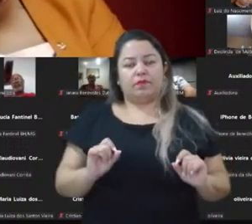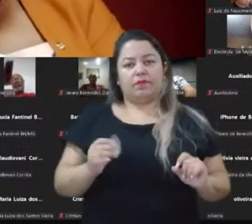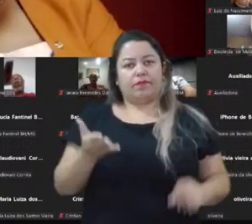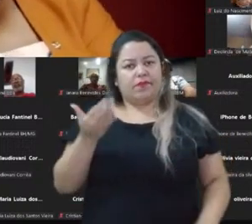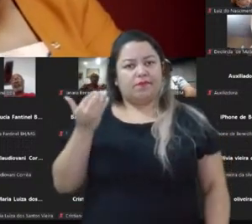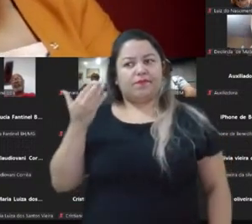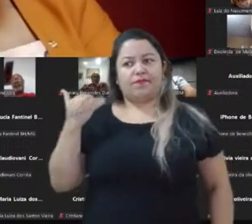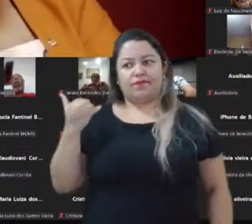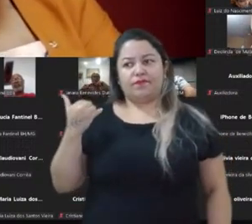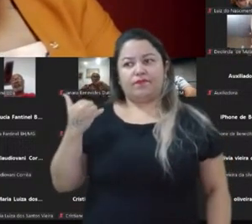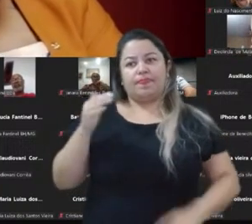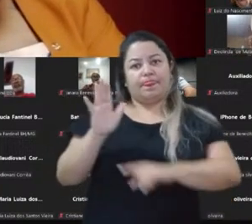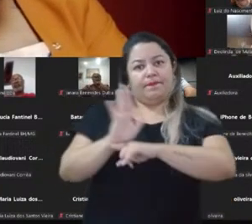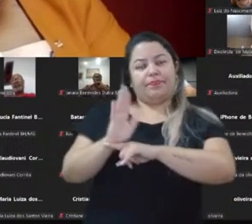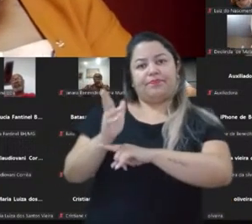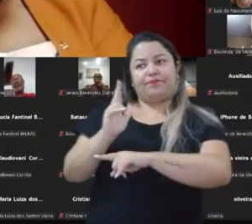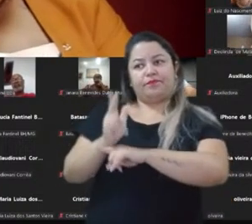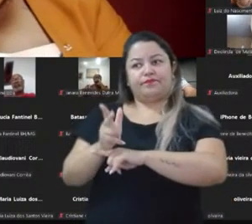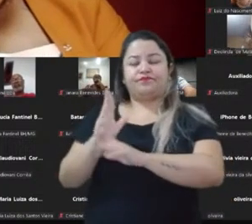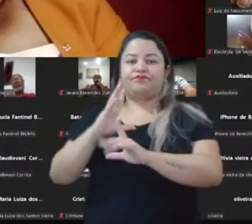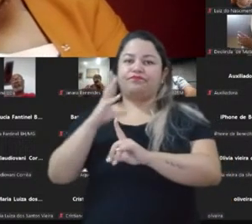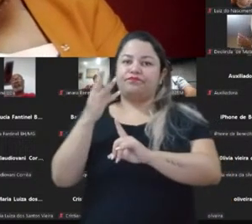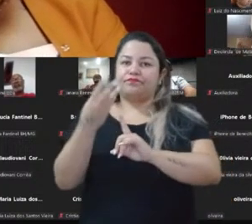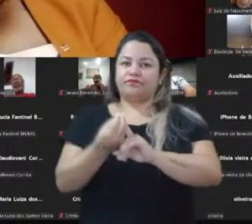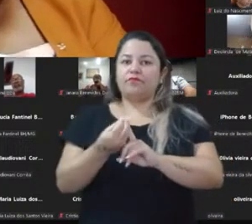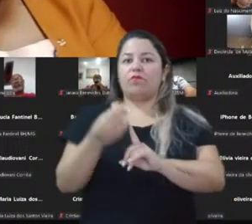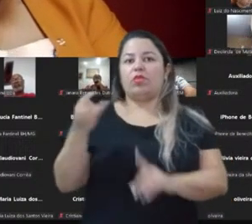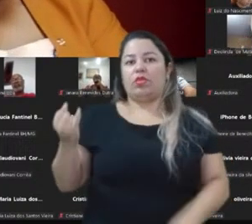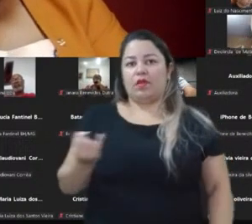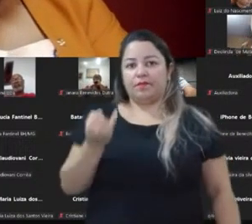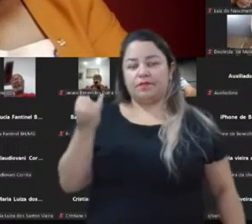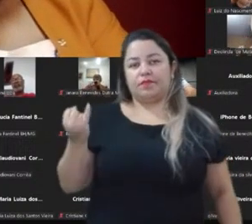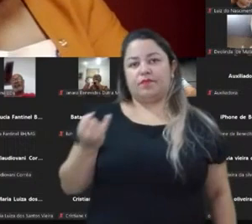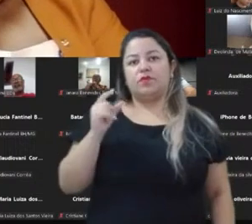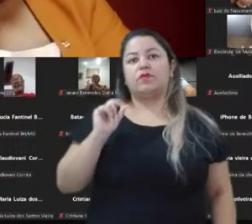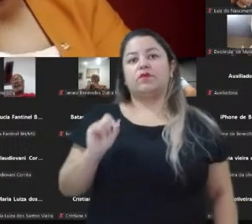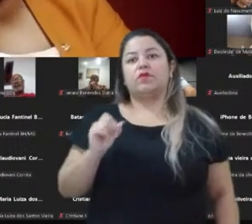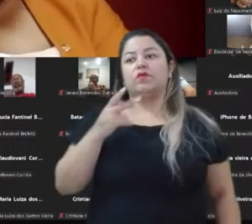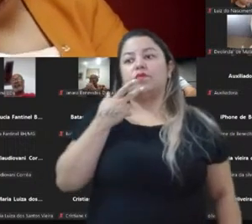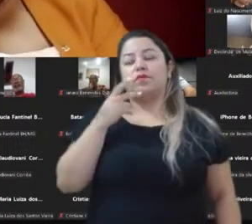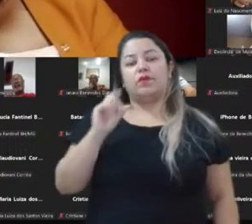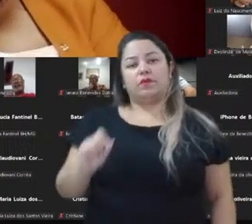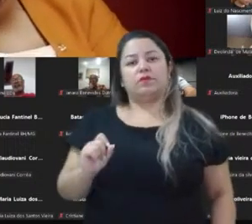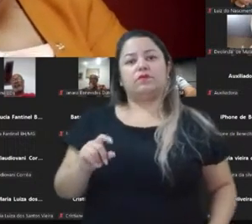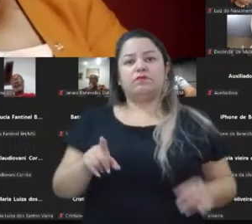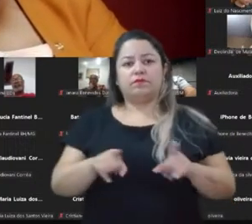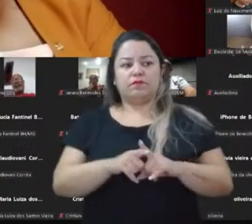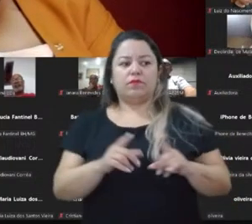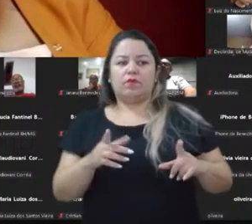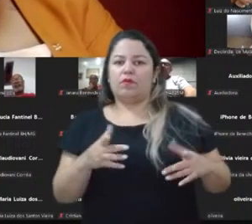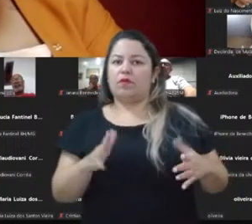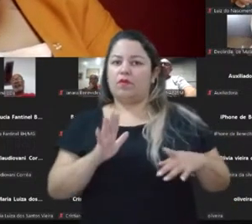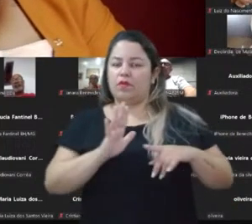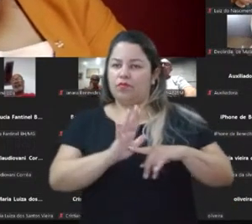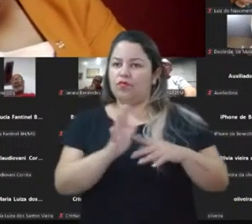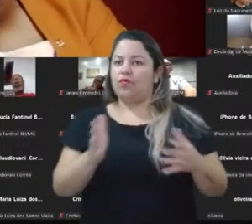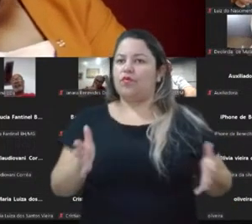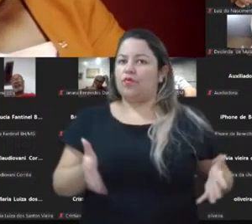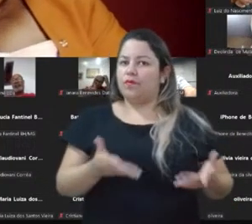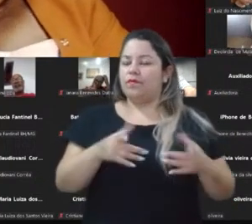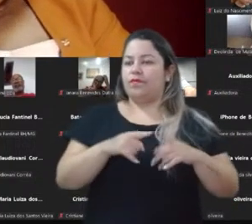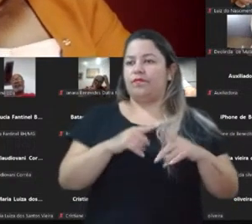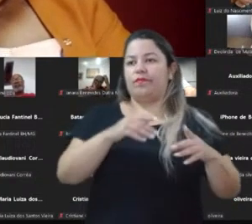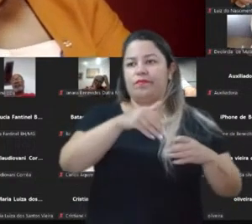atrás, o vídeo de um artista era muito importante para definir, influenciar no voto de